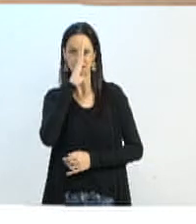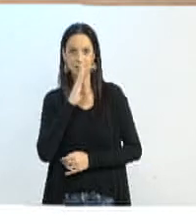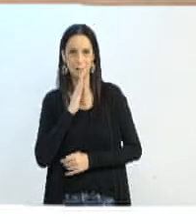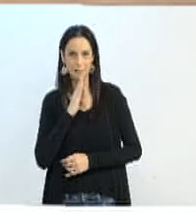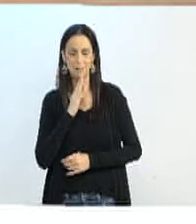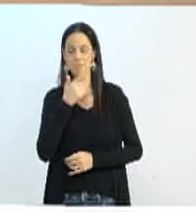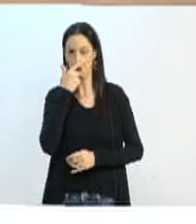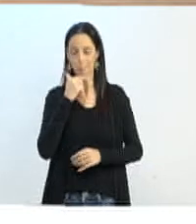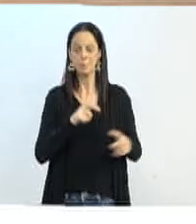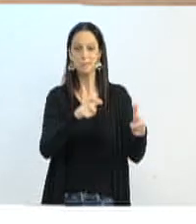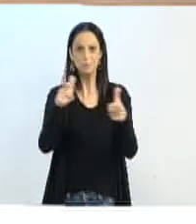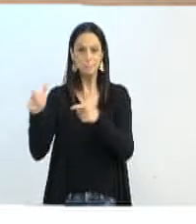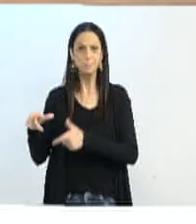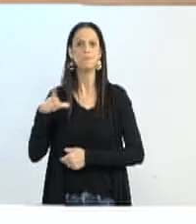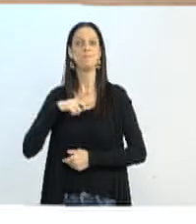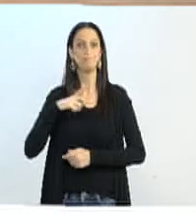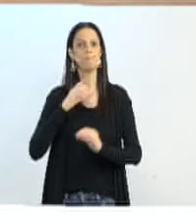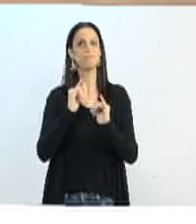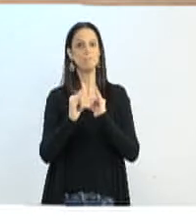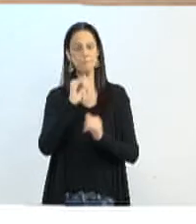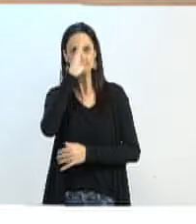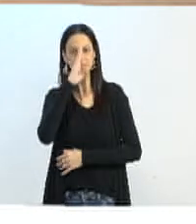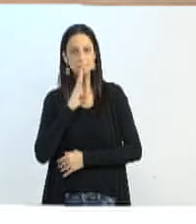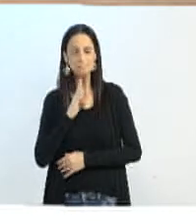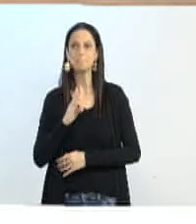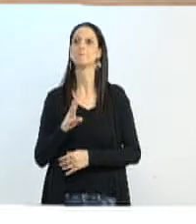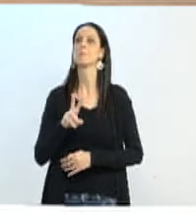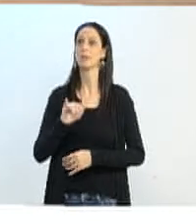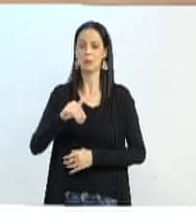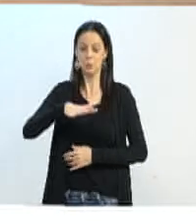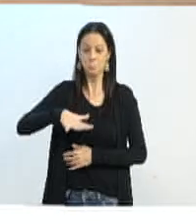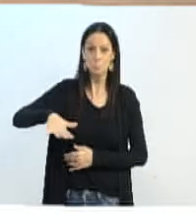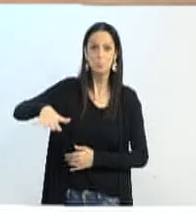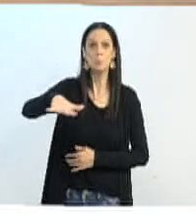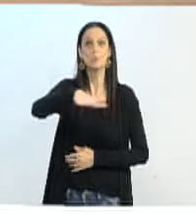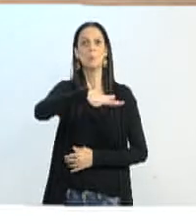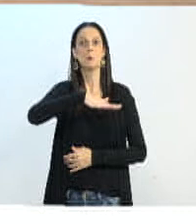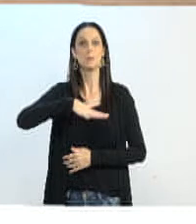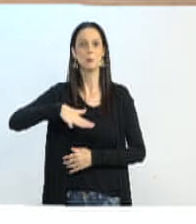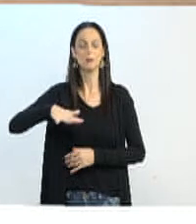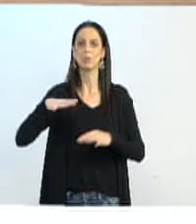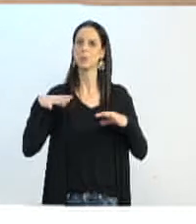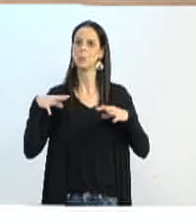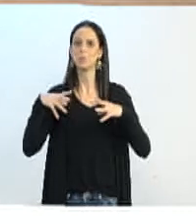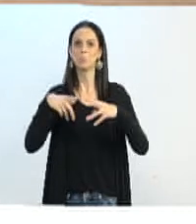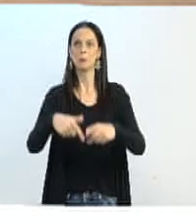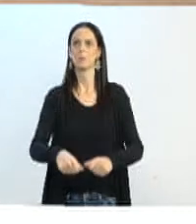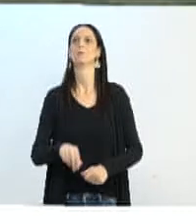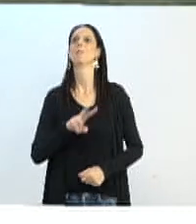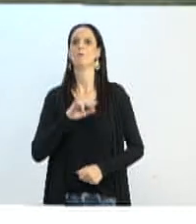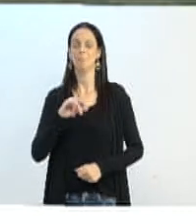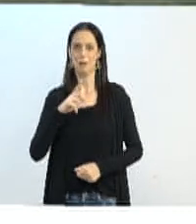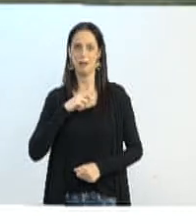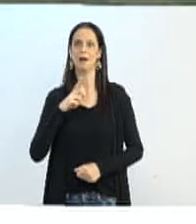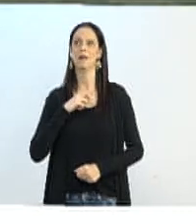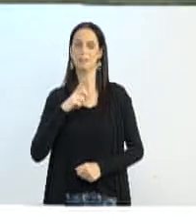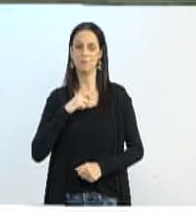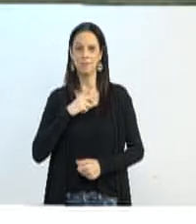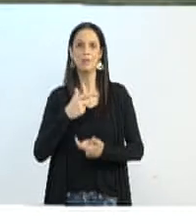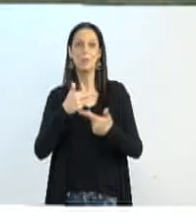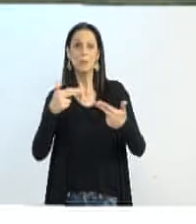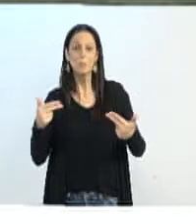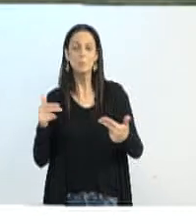colocando pontos, e logo, logo, nós teremos todo esse espaço coberto por algumas facilidades.